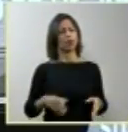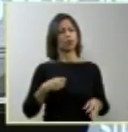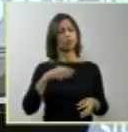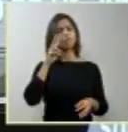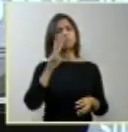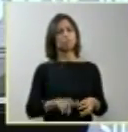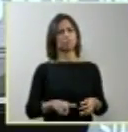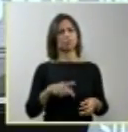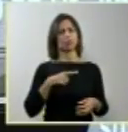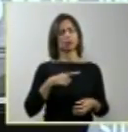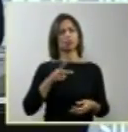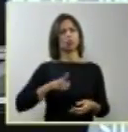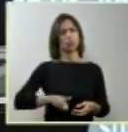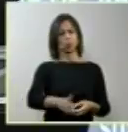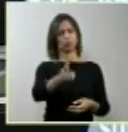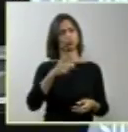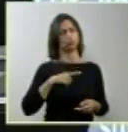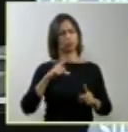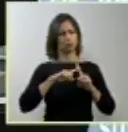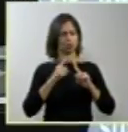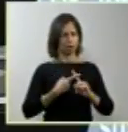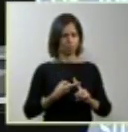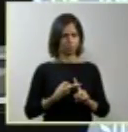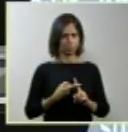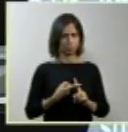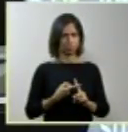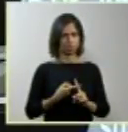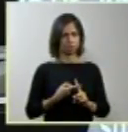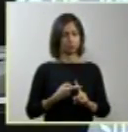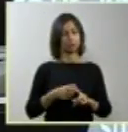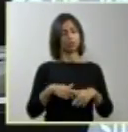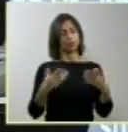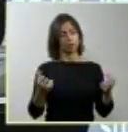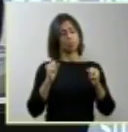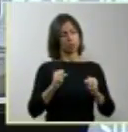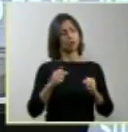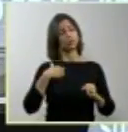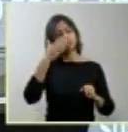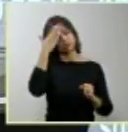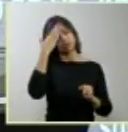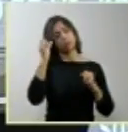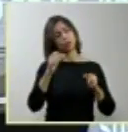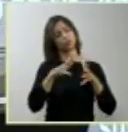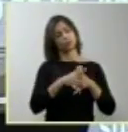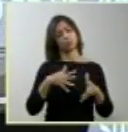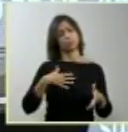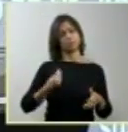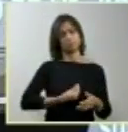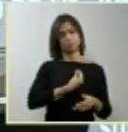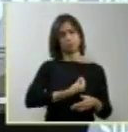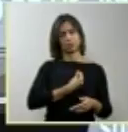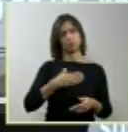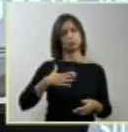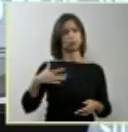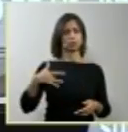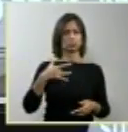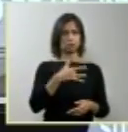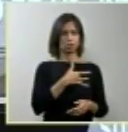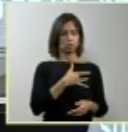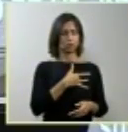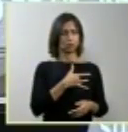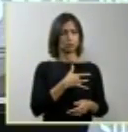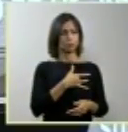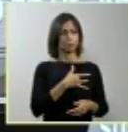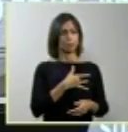da manutenção de uma gravidez, que pode complicar a sua saúde sem lhe dar um